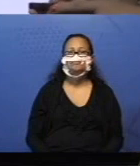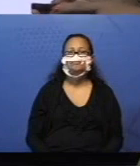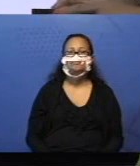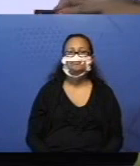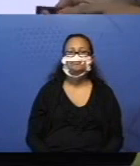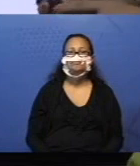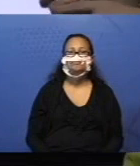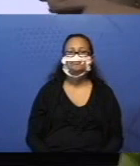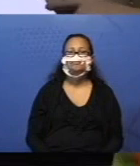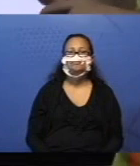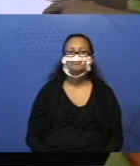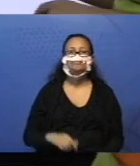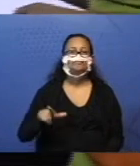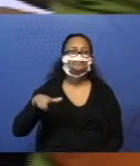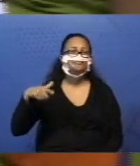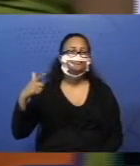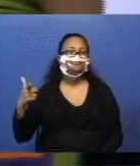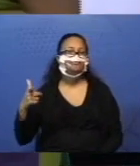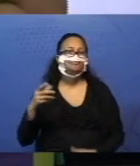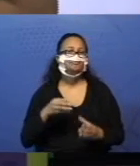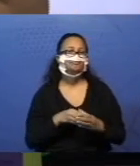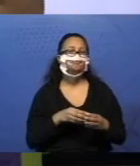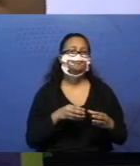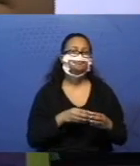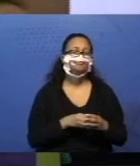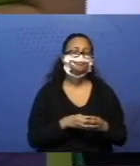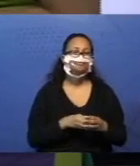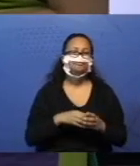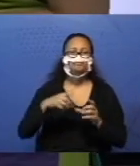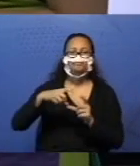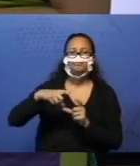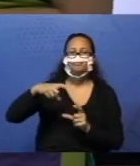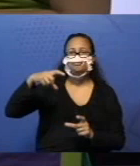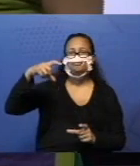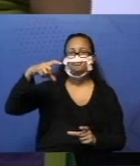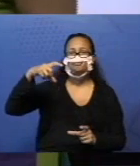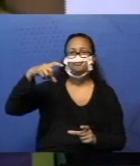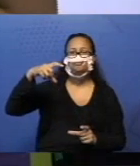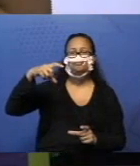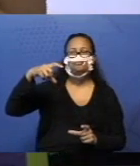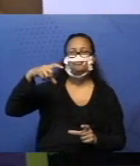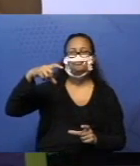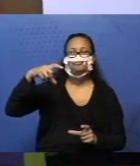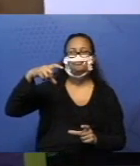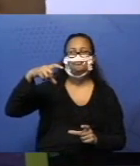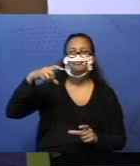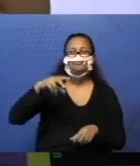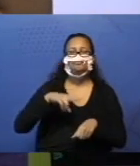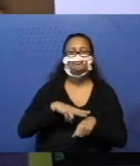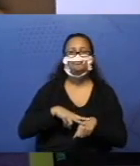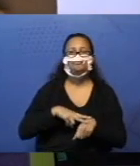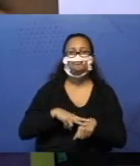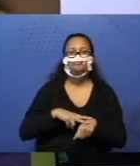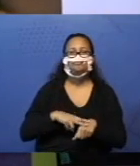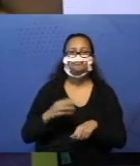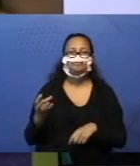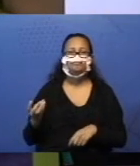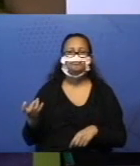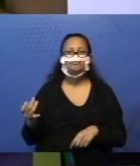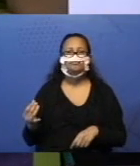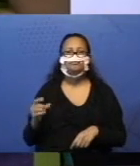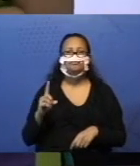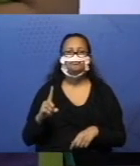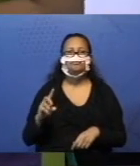Próxima combinação. Essa barrinha aqui, vale quanto mesmo? É só eu contar. 1, 2, 3,